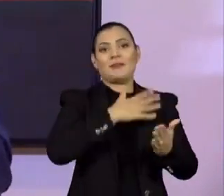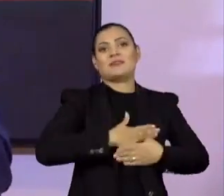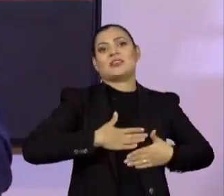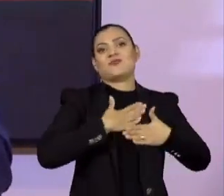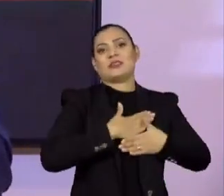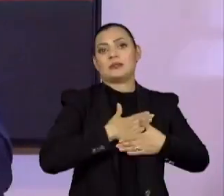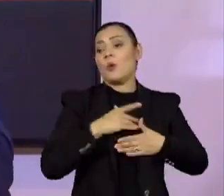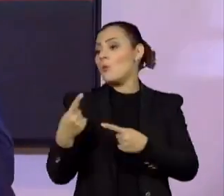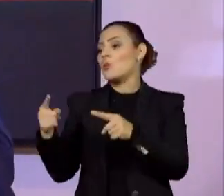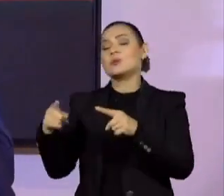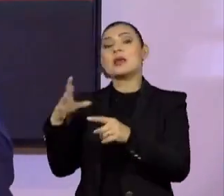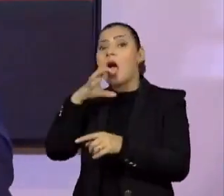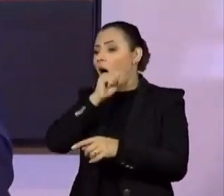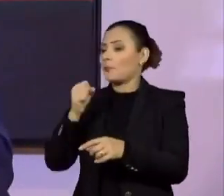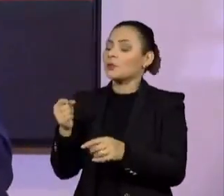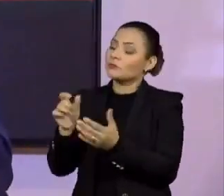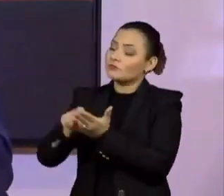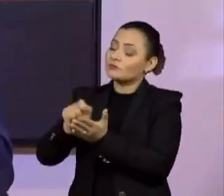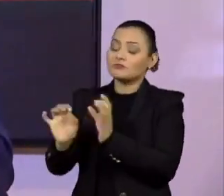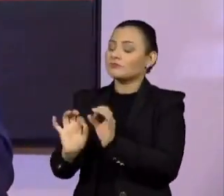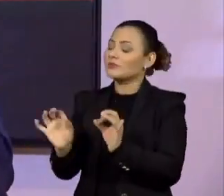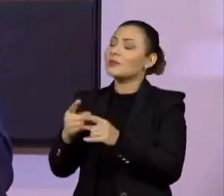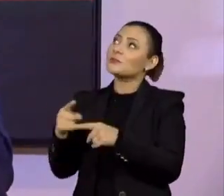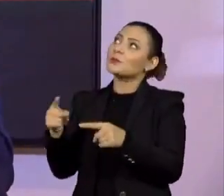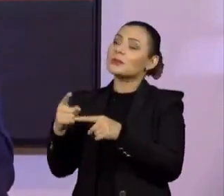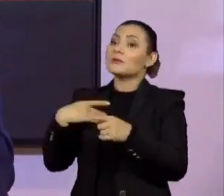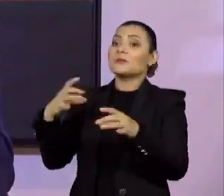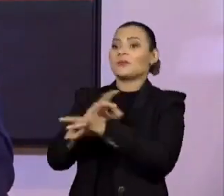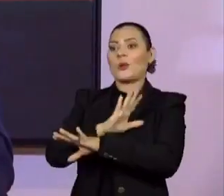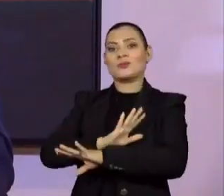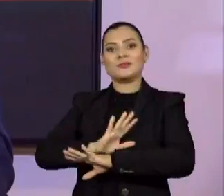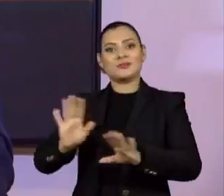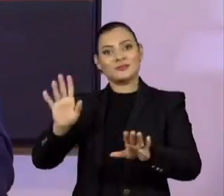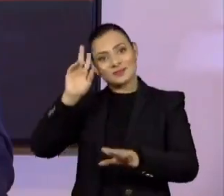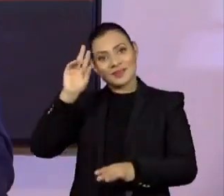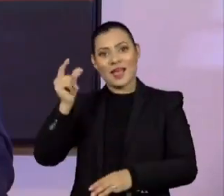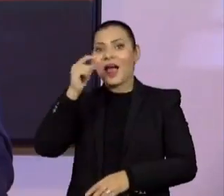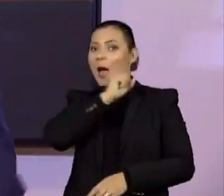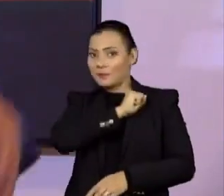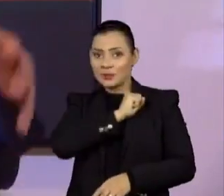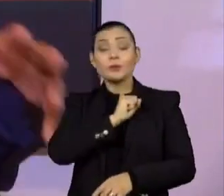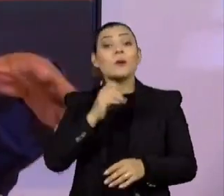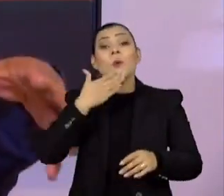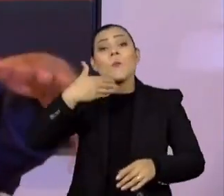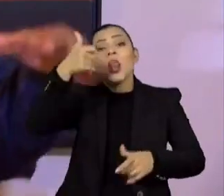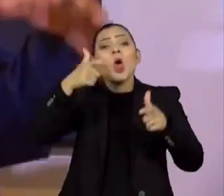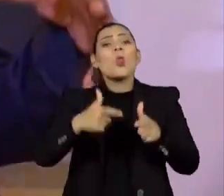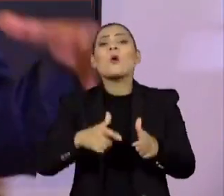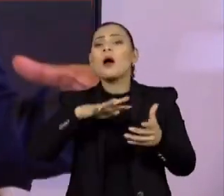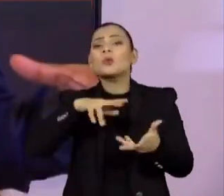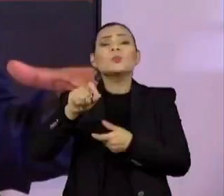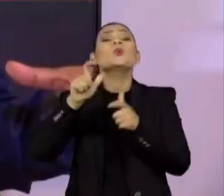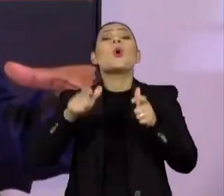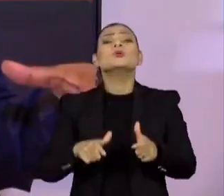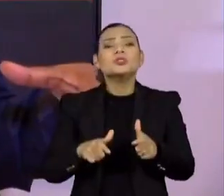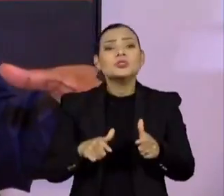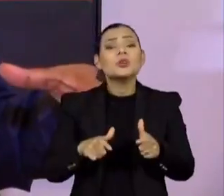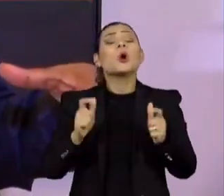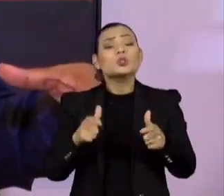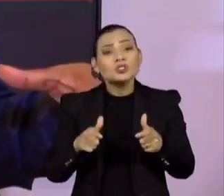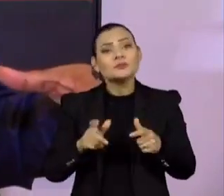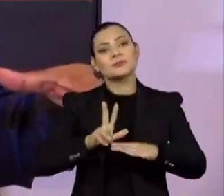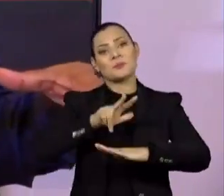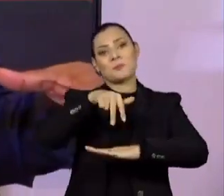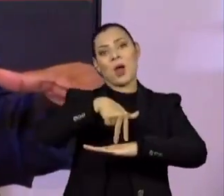Agora, o melhor lugar do mundo é o palco, porque no palco eu tenho o domínio.